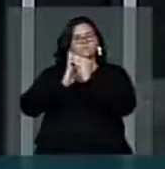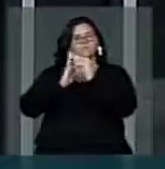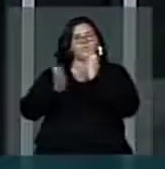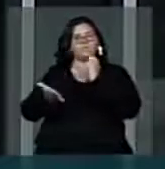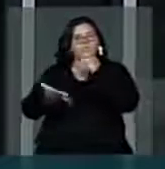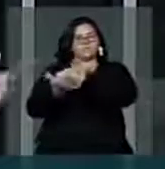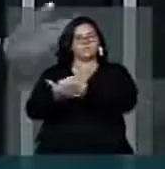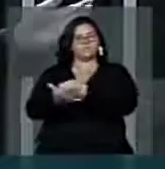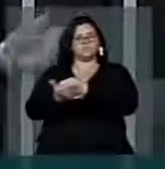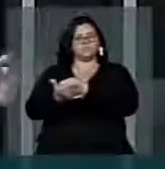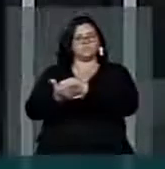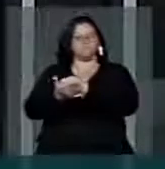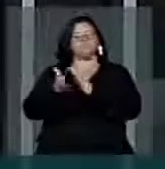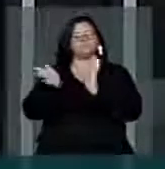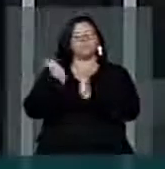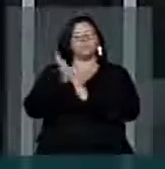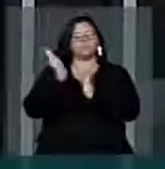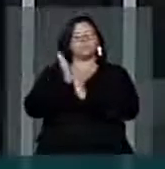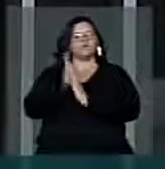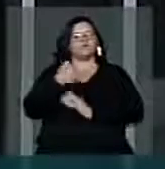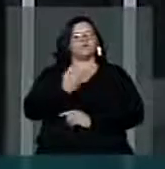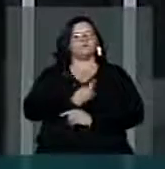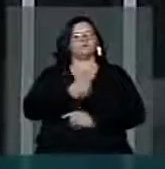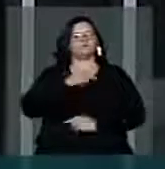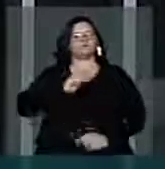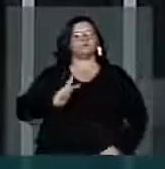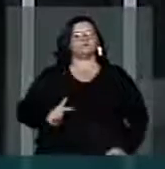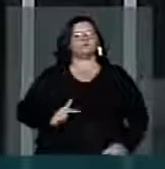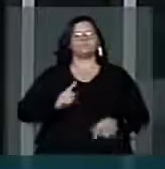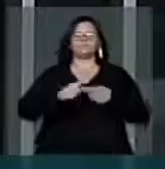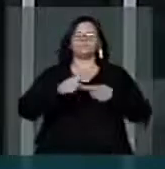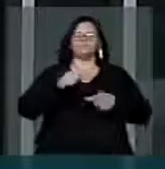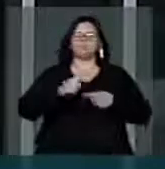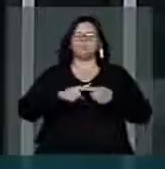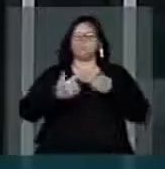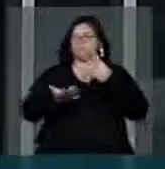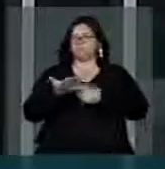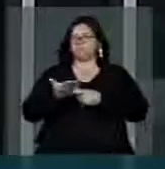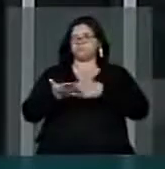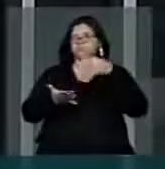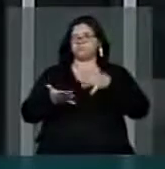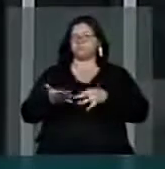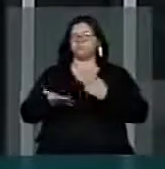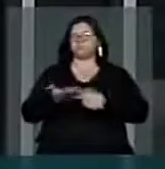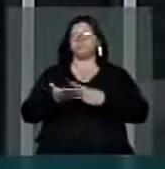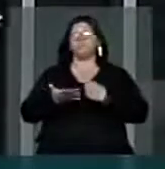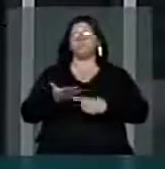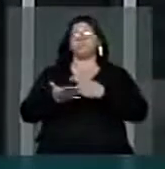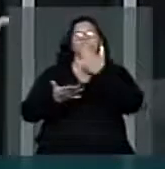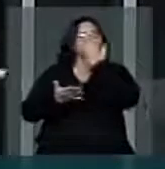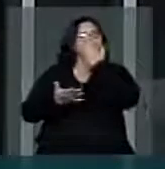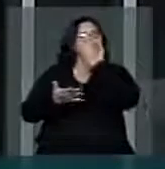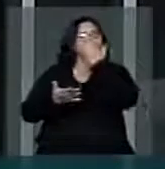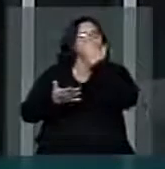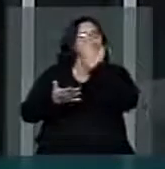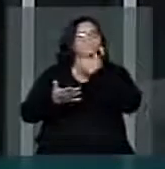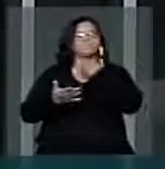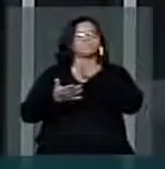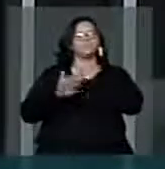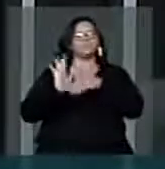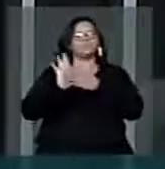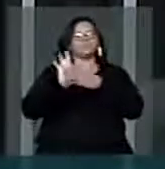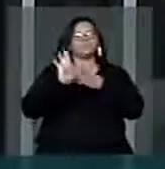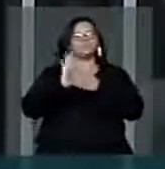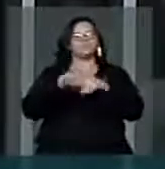Parabenizo o nosso presidente por honrar um compromisso seu de campanha e o parabenizo ainda mais